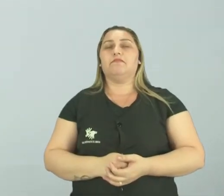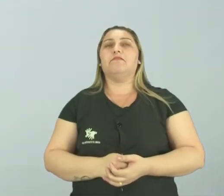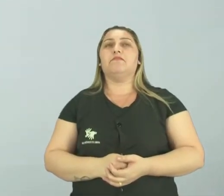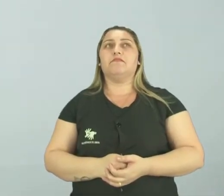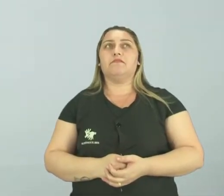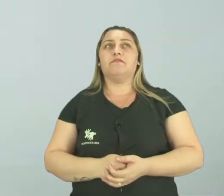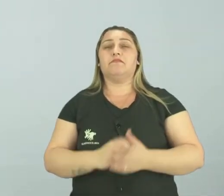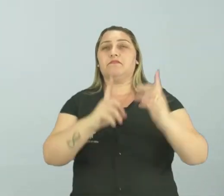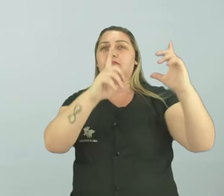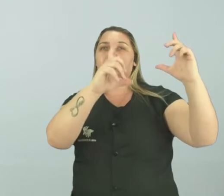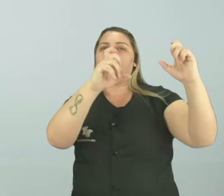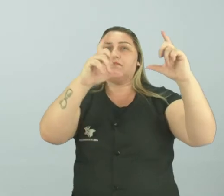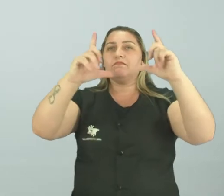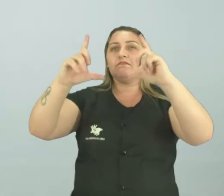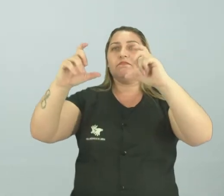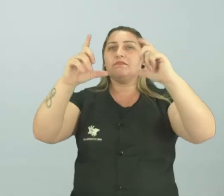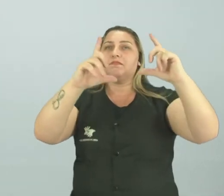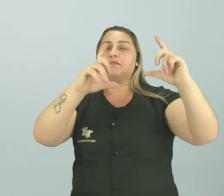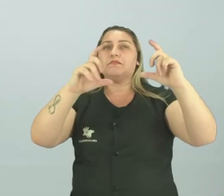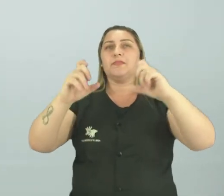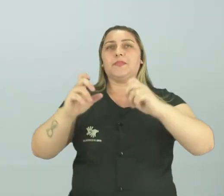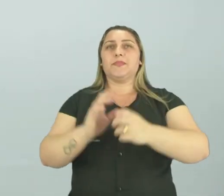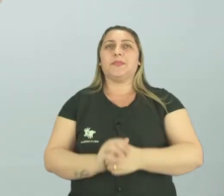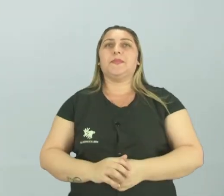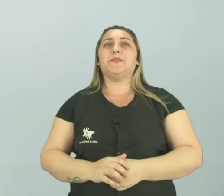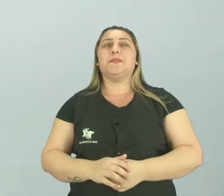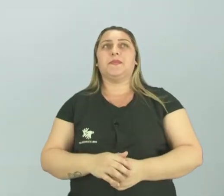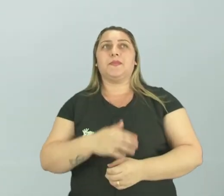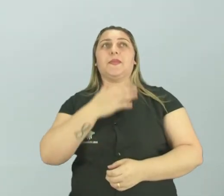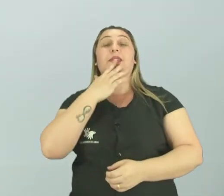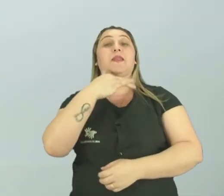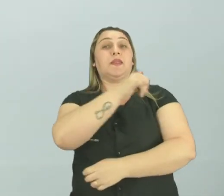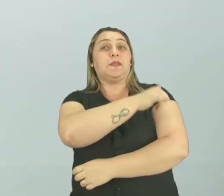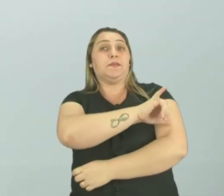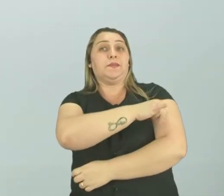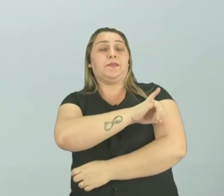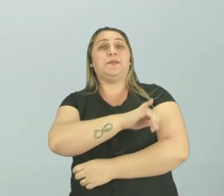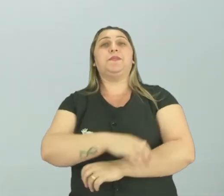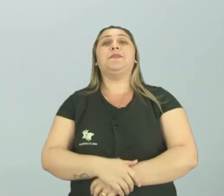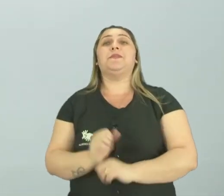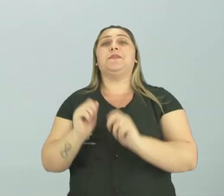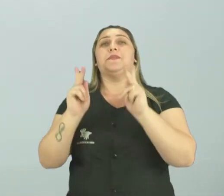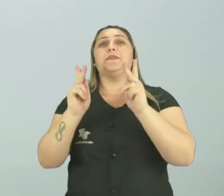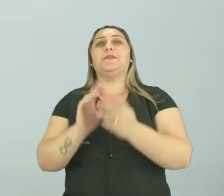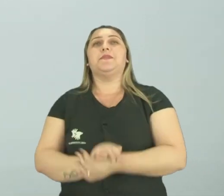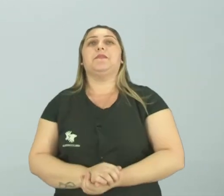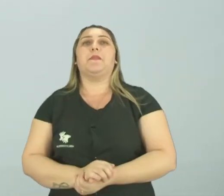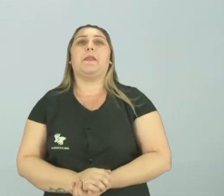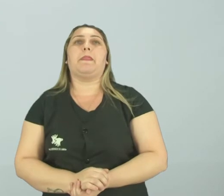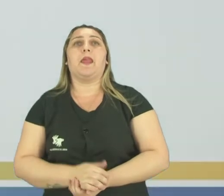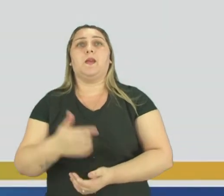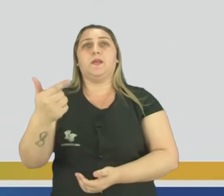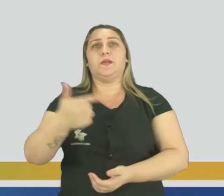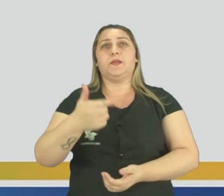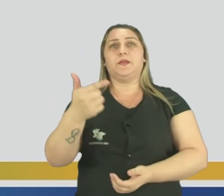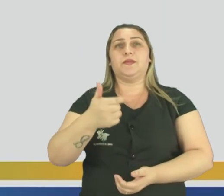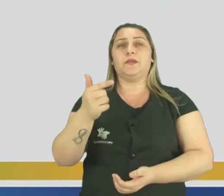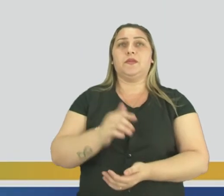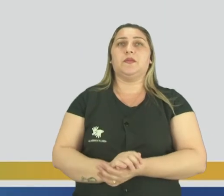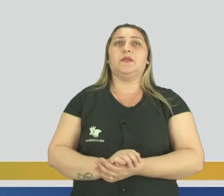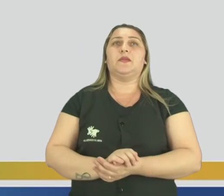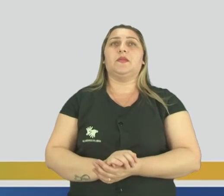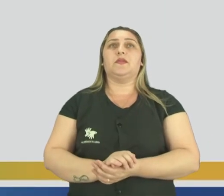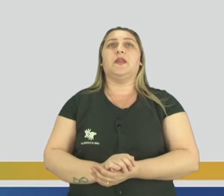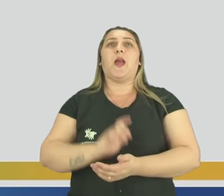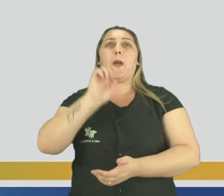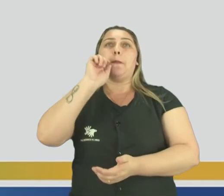Ficam tirando fotos e tudo mais. Então, Cristo Redentor lá no Rio de Janeiro, ok? E o segundo é